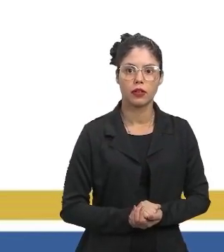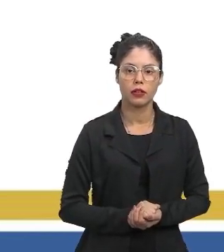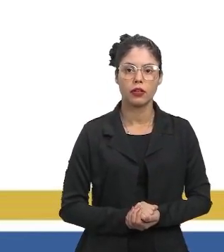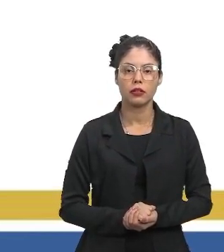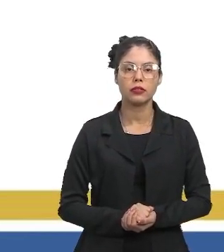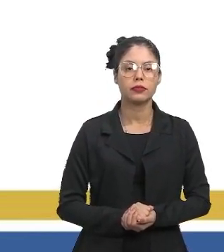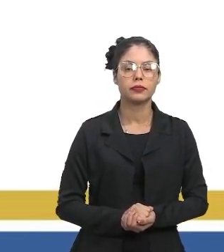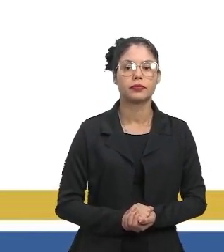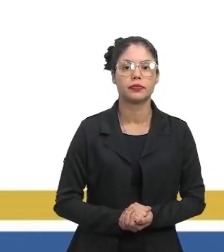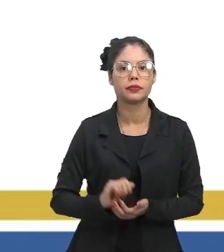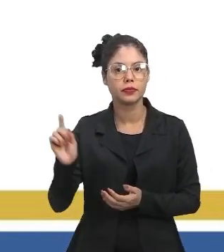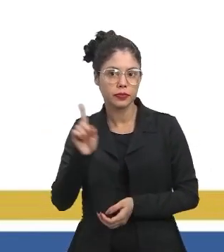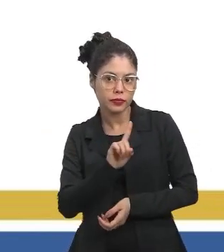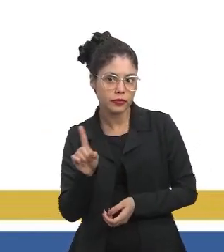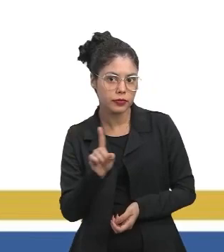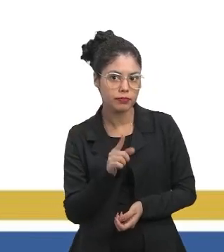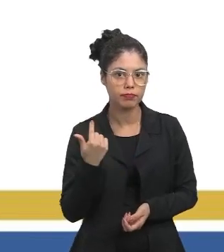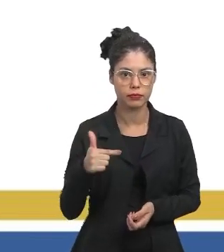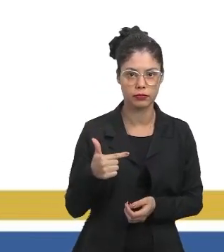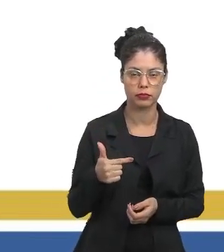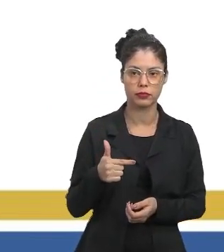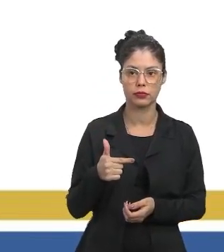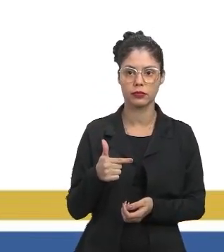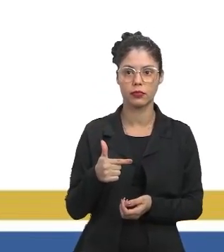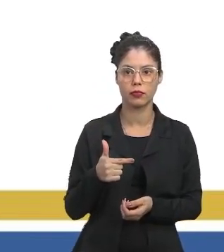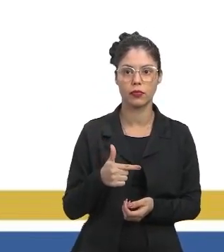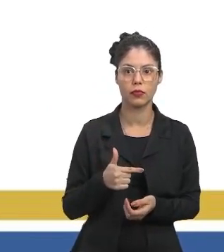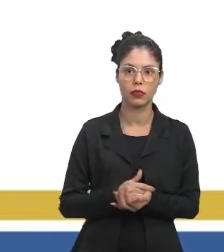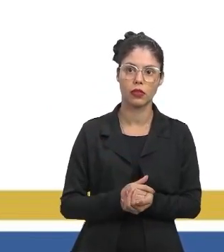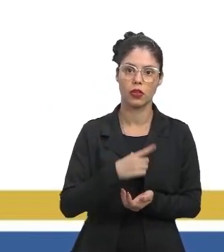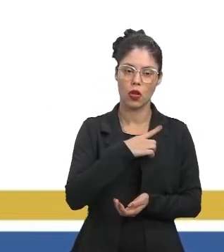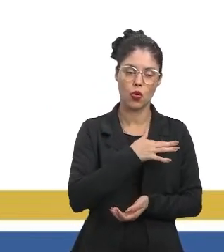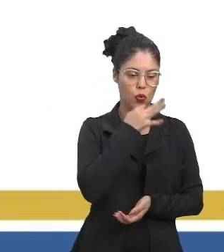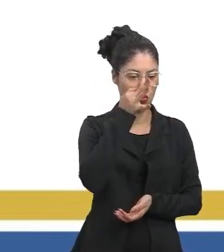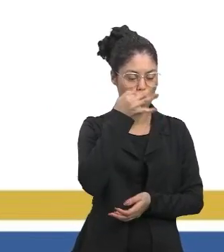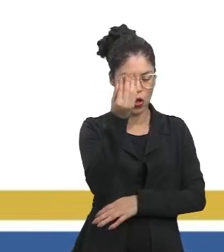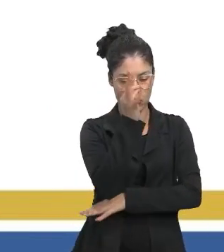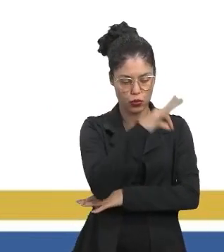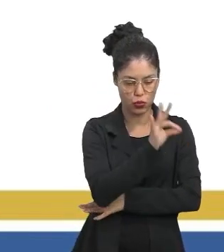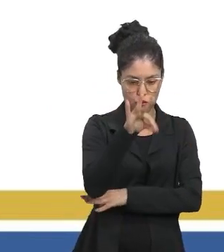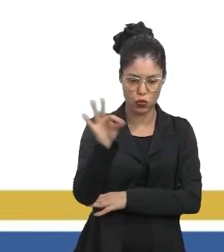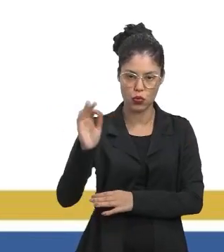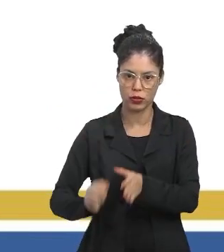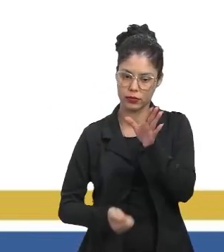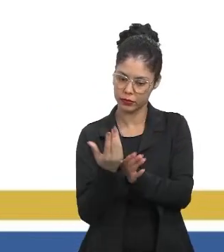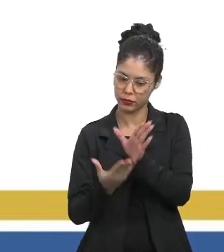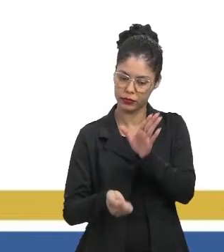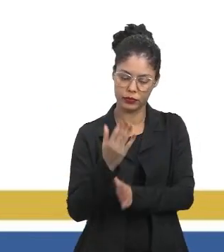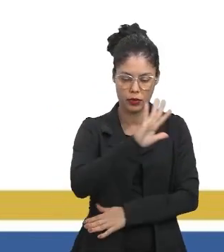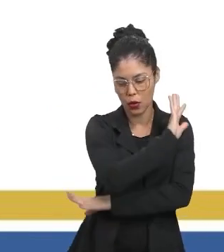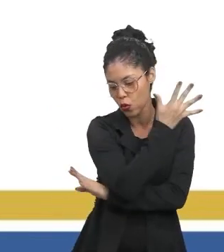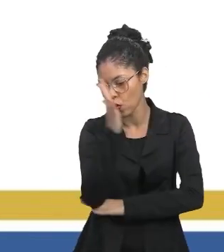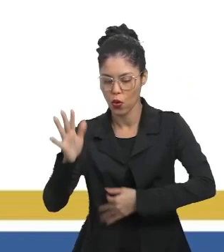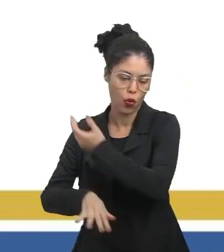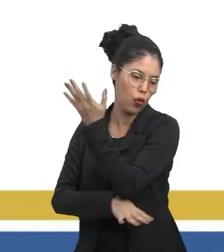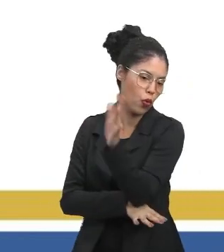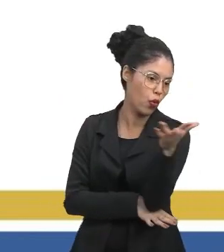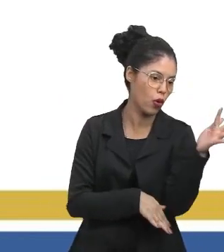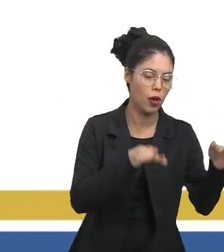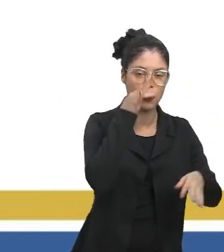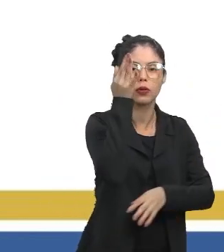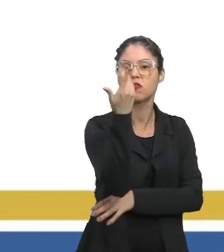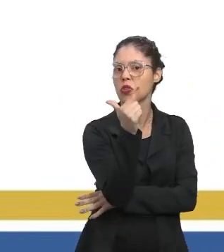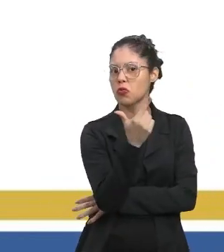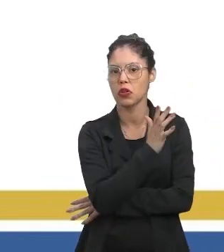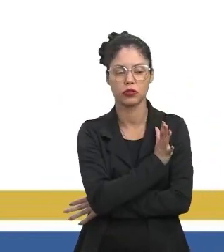Einstein, Einstein, Sem abelhas não há polinização, não há reprodução da flora, sem flora não